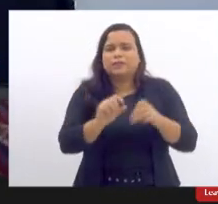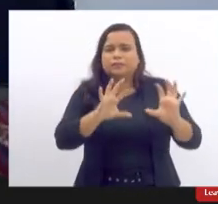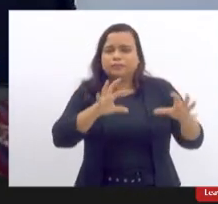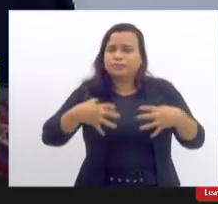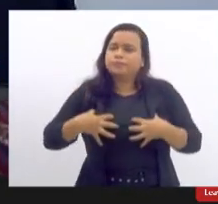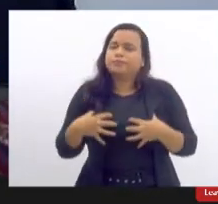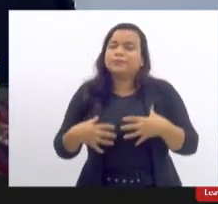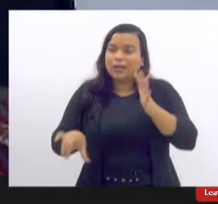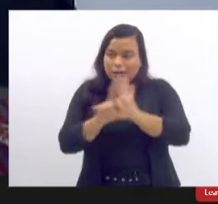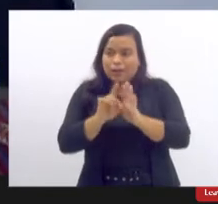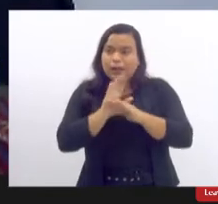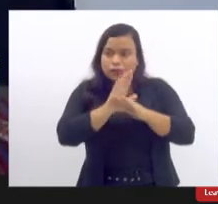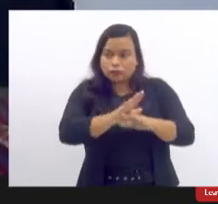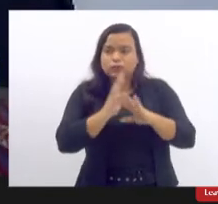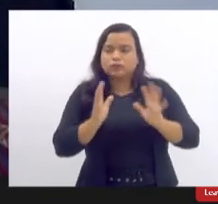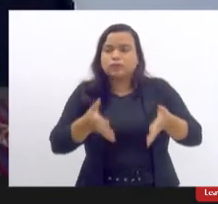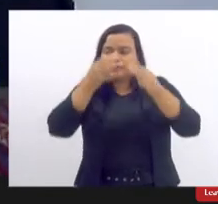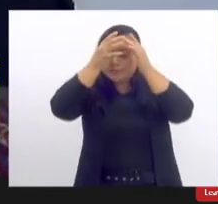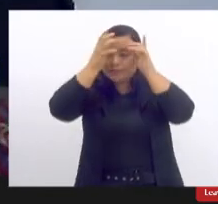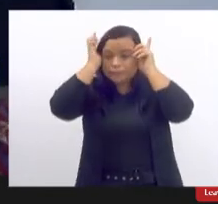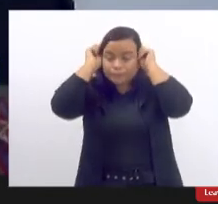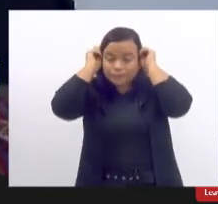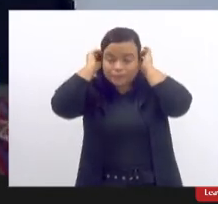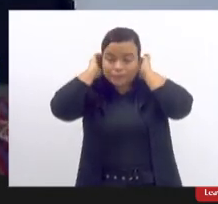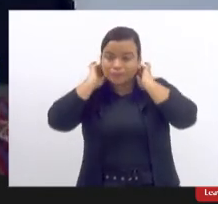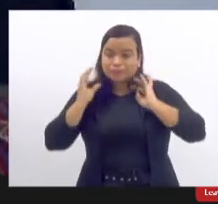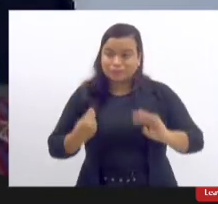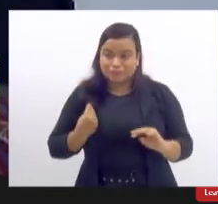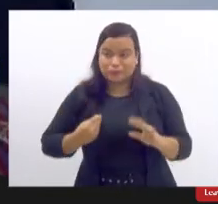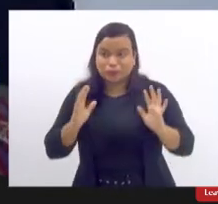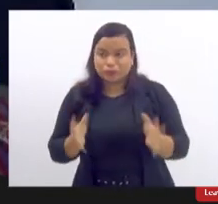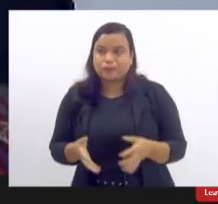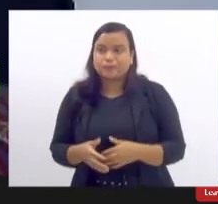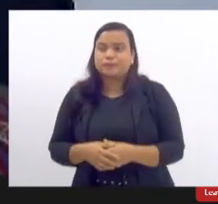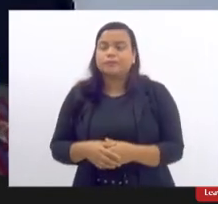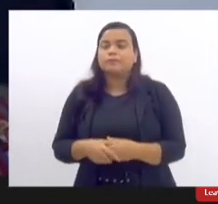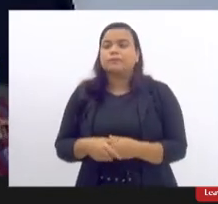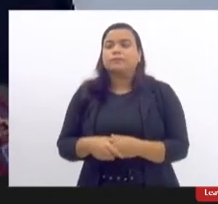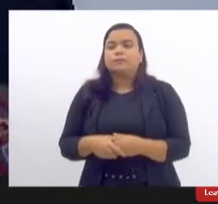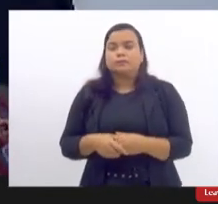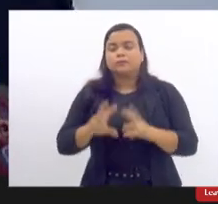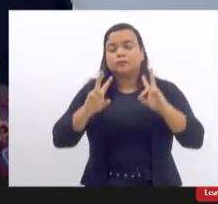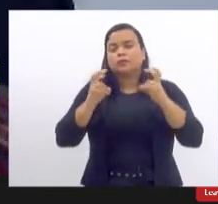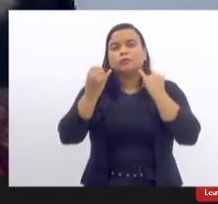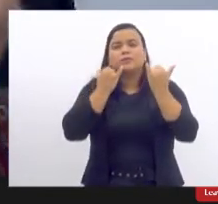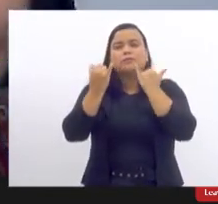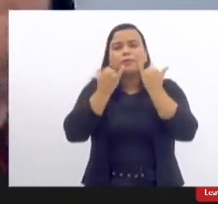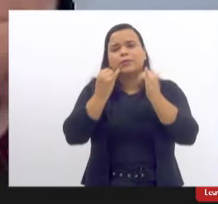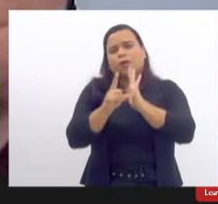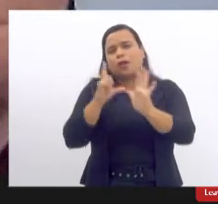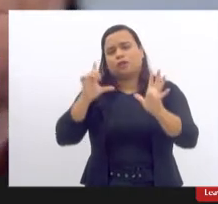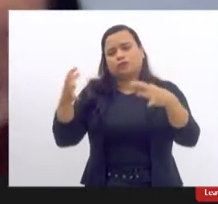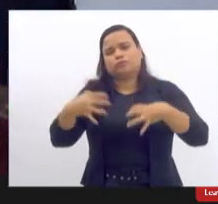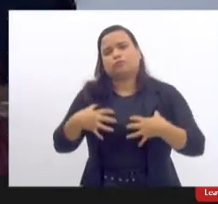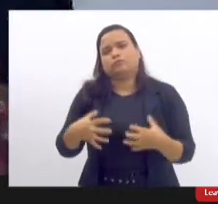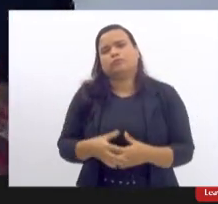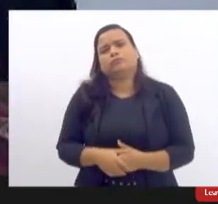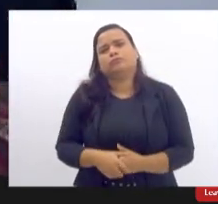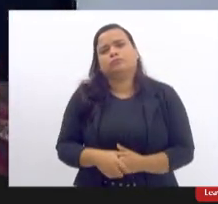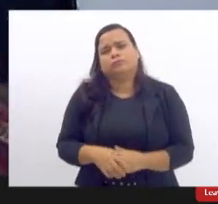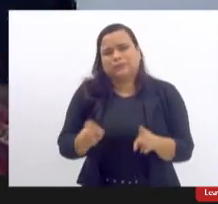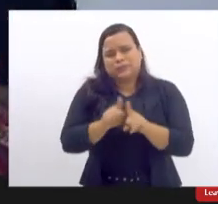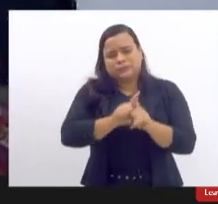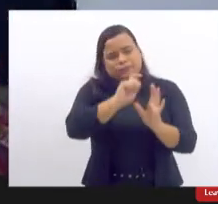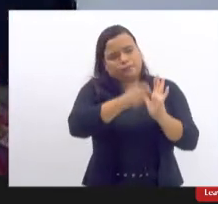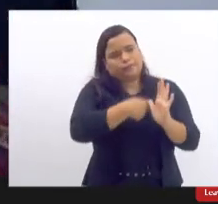já dá uma boa pista ela já está em vigor sobre a parte da informação prévia e do termo de